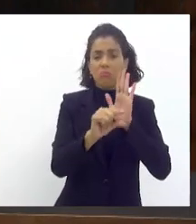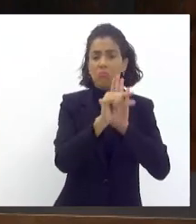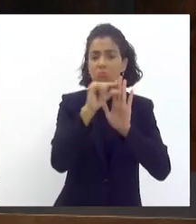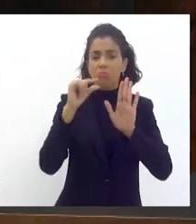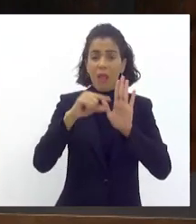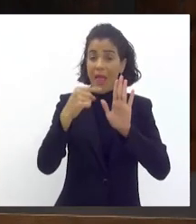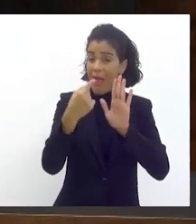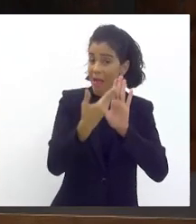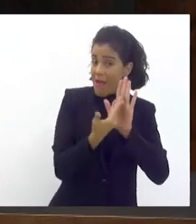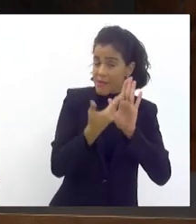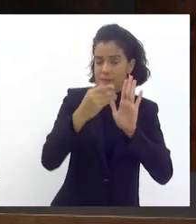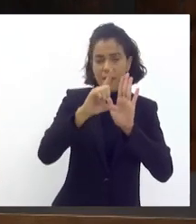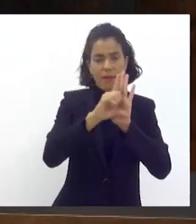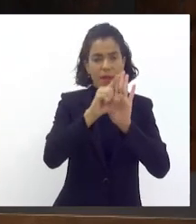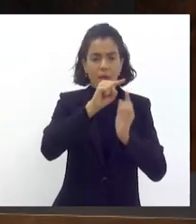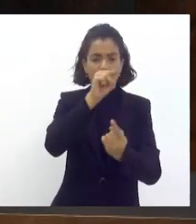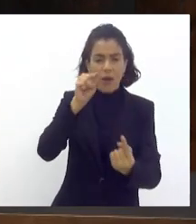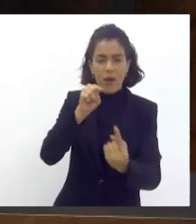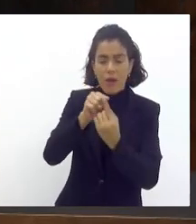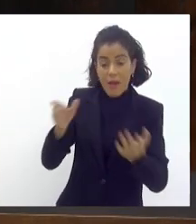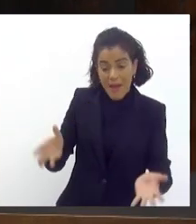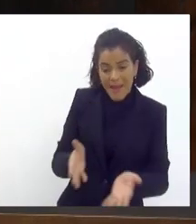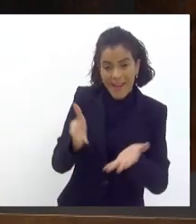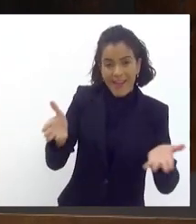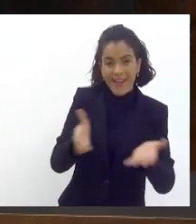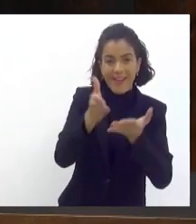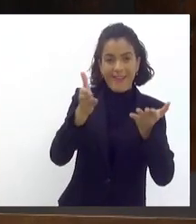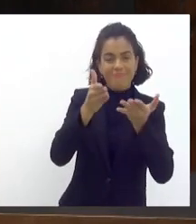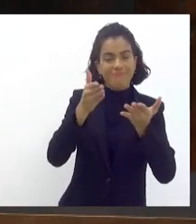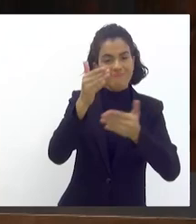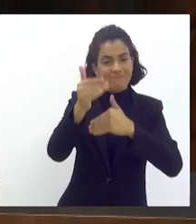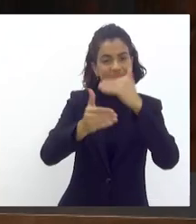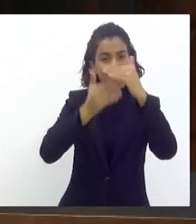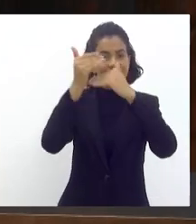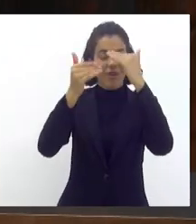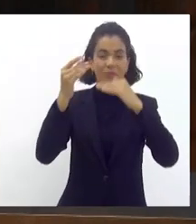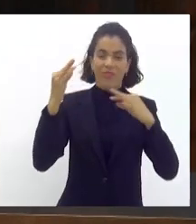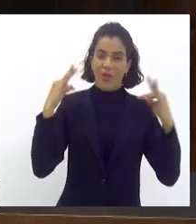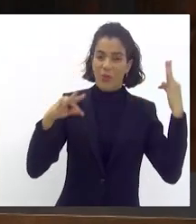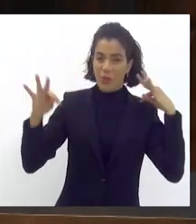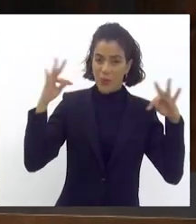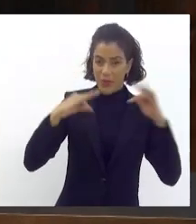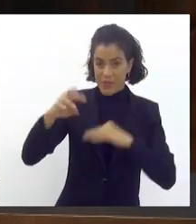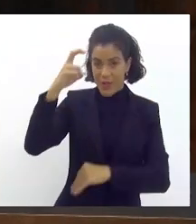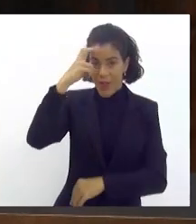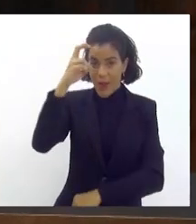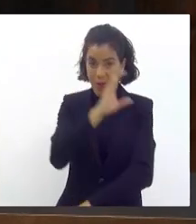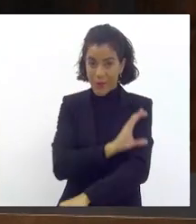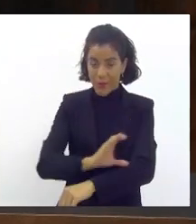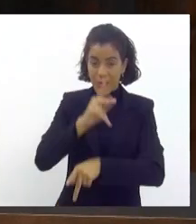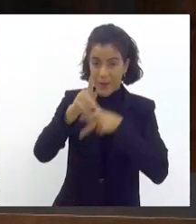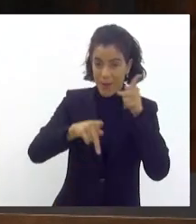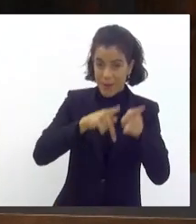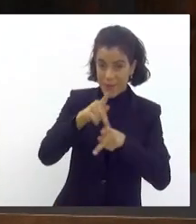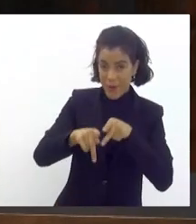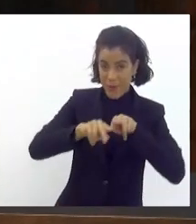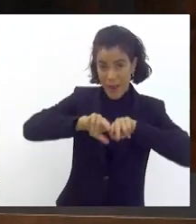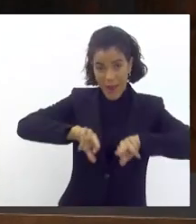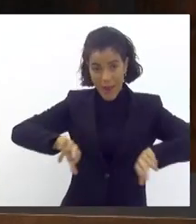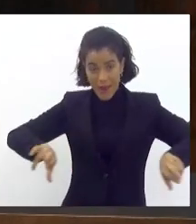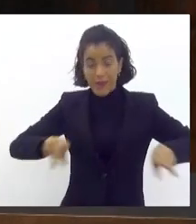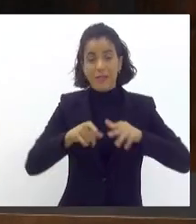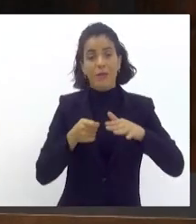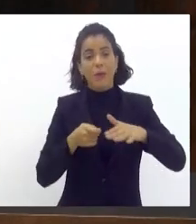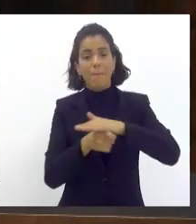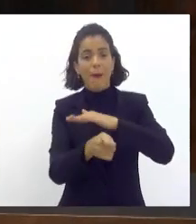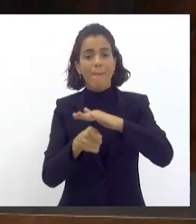esta lei tem como objetivo incentivar e promover o turismo, a cultura popular e a geração de emprego